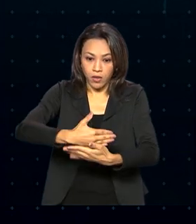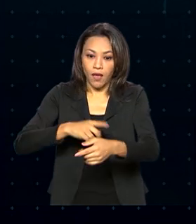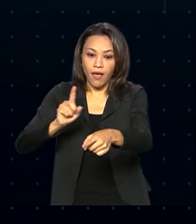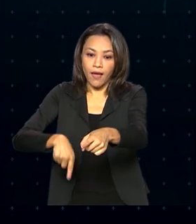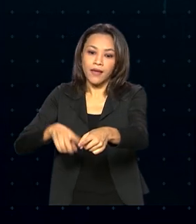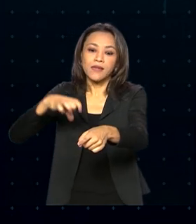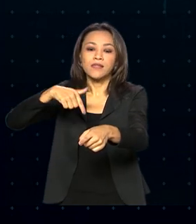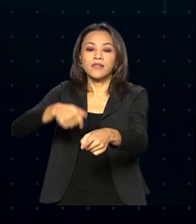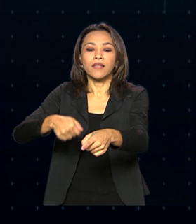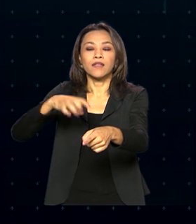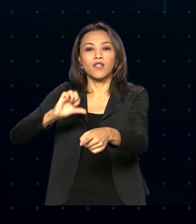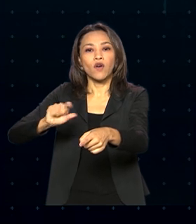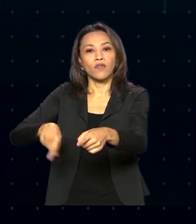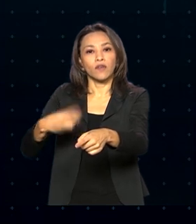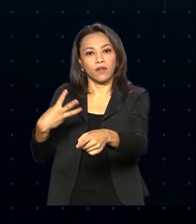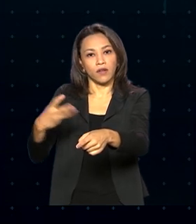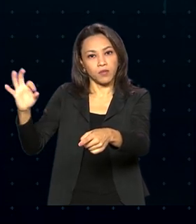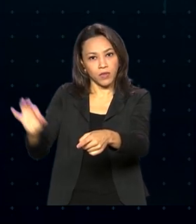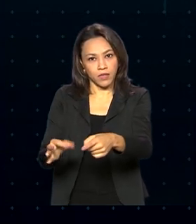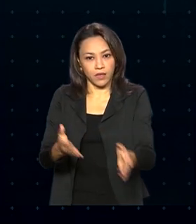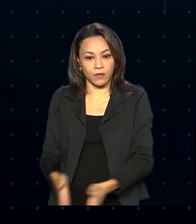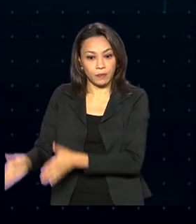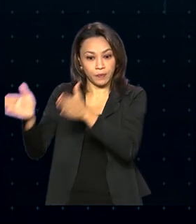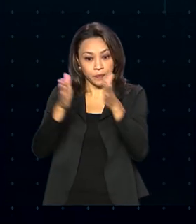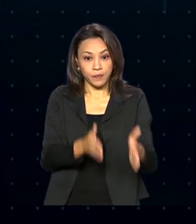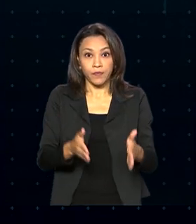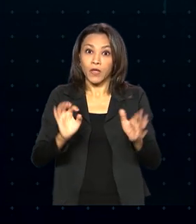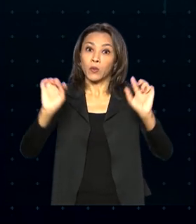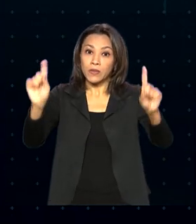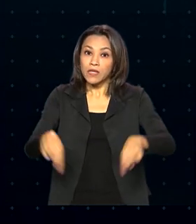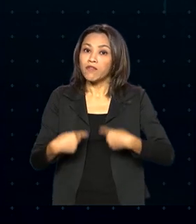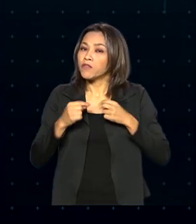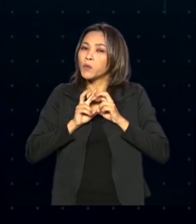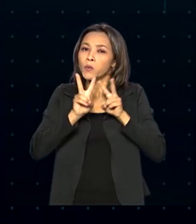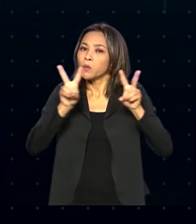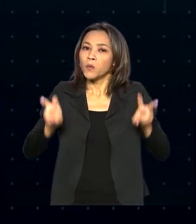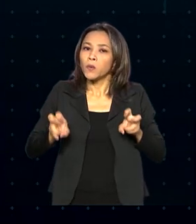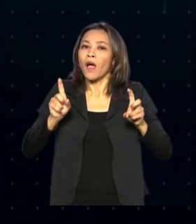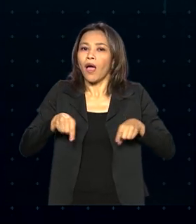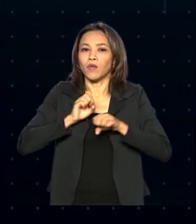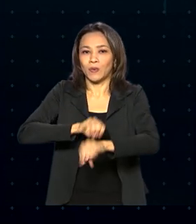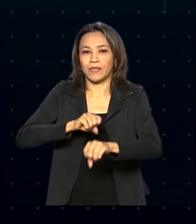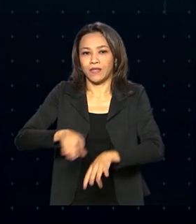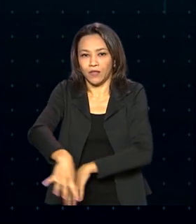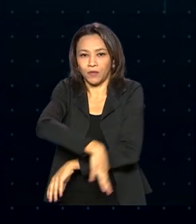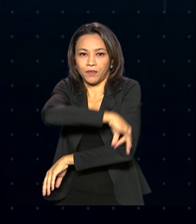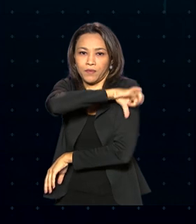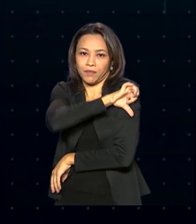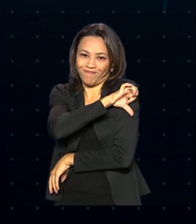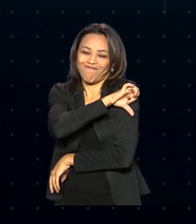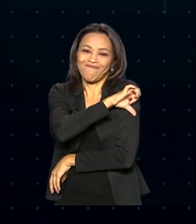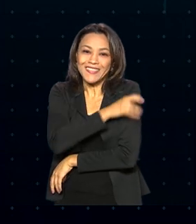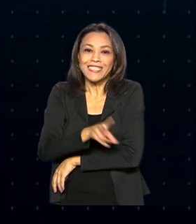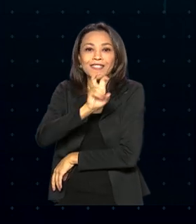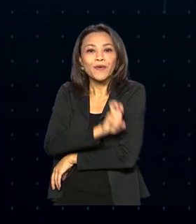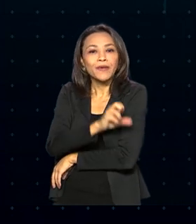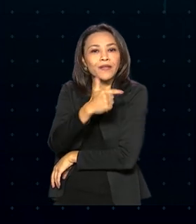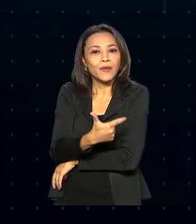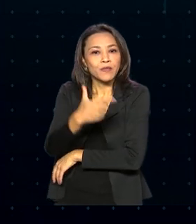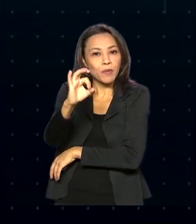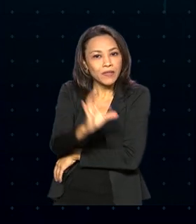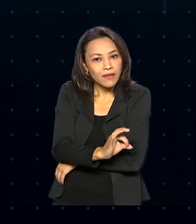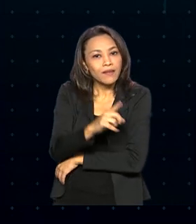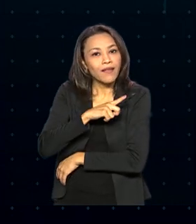,3%. O desafio está no ensino fundamental, onde 52%